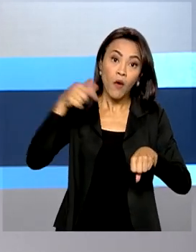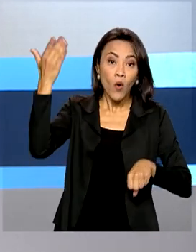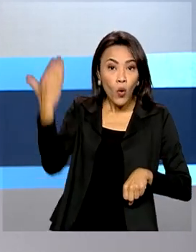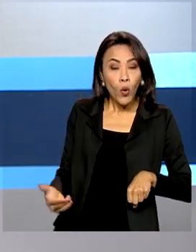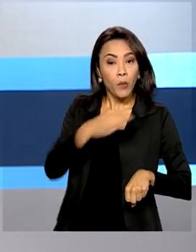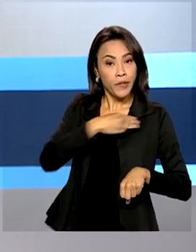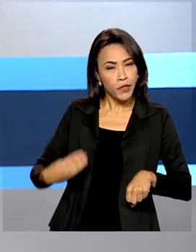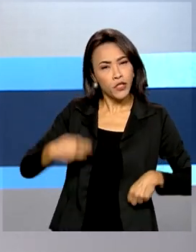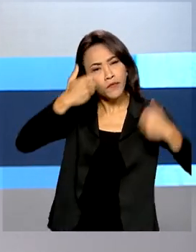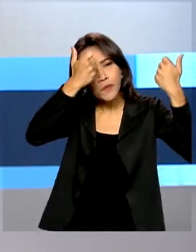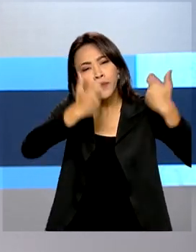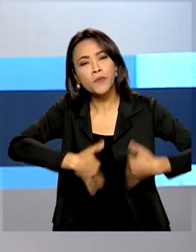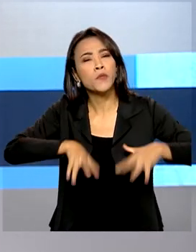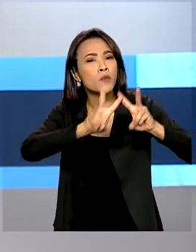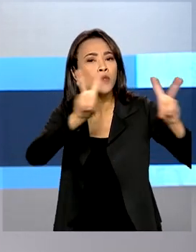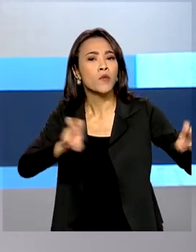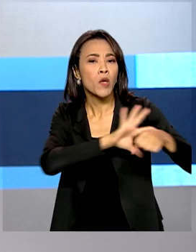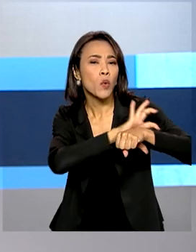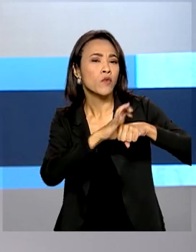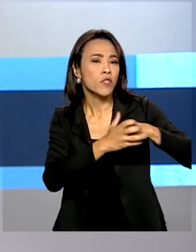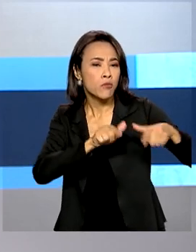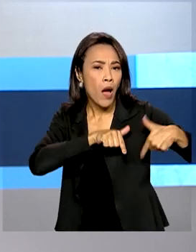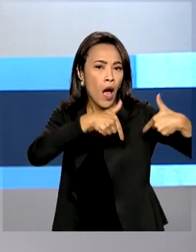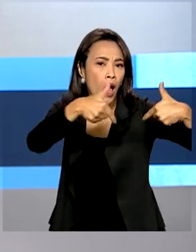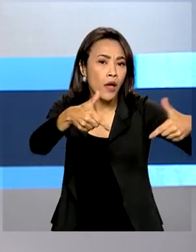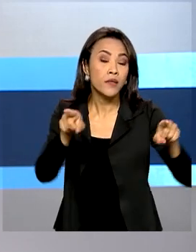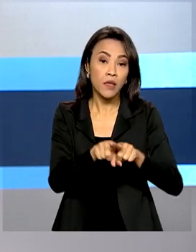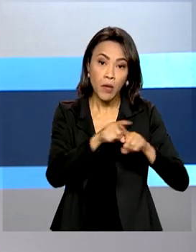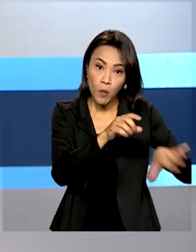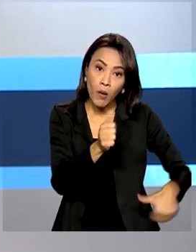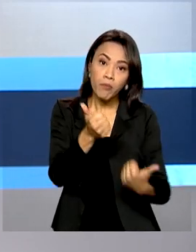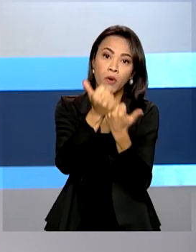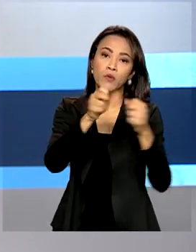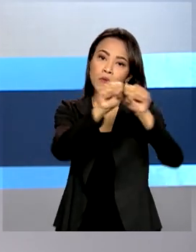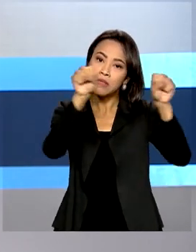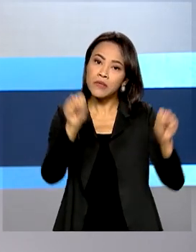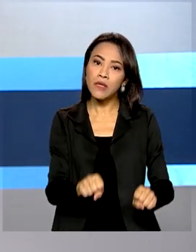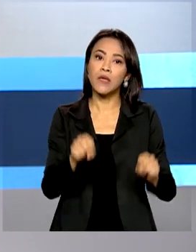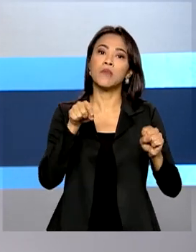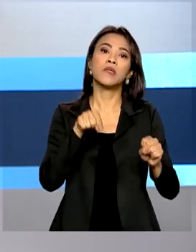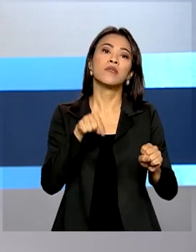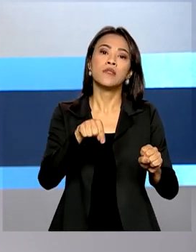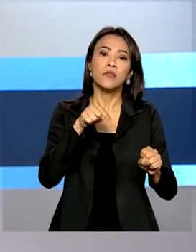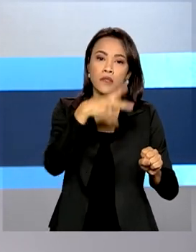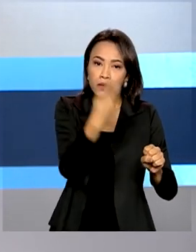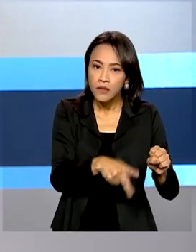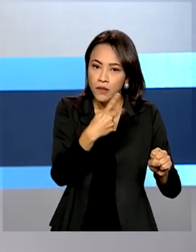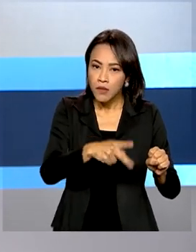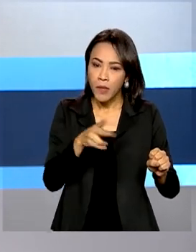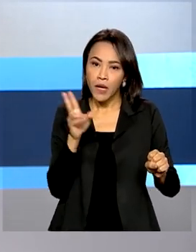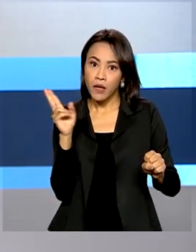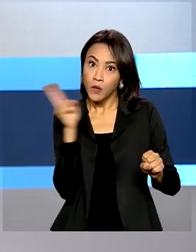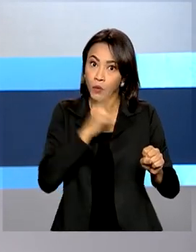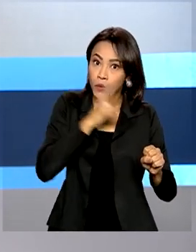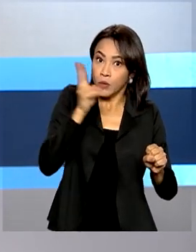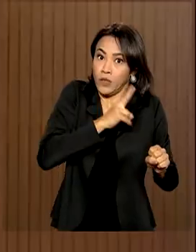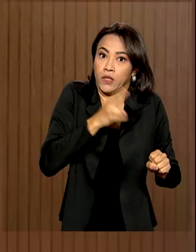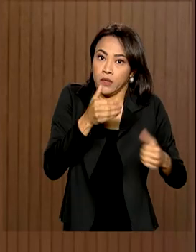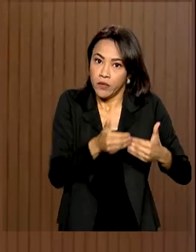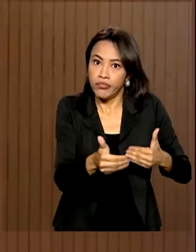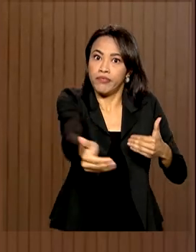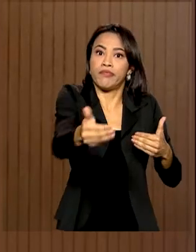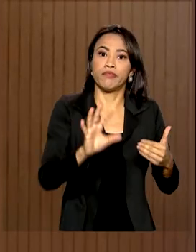-19 e falou sobre a necessidade do fortalecimento dos sistemas nacionais para o enfrentamento de futuras emergências sanitárias.